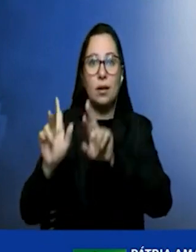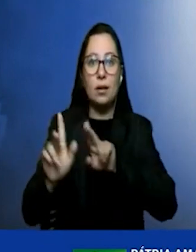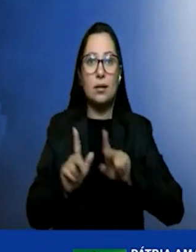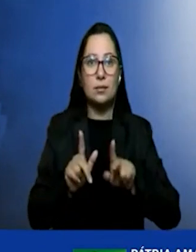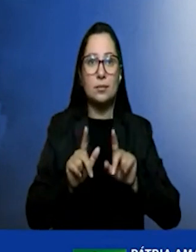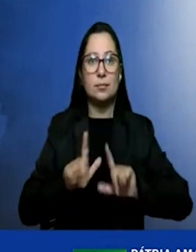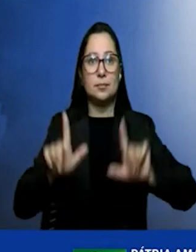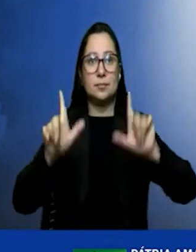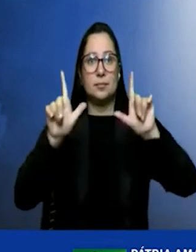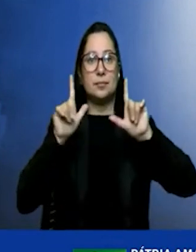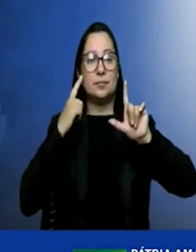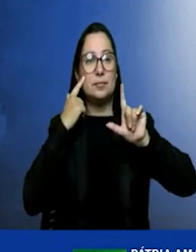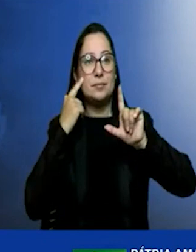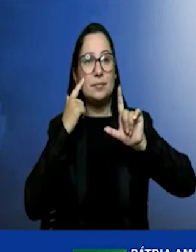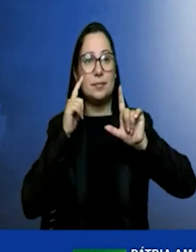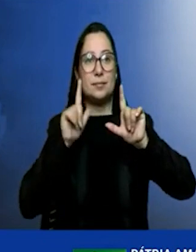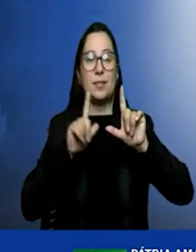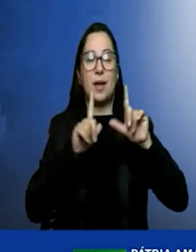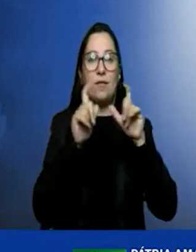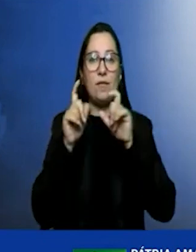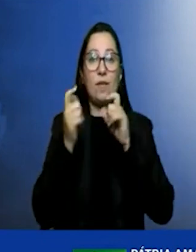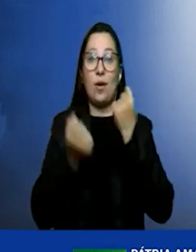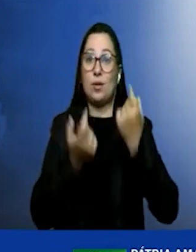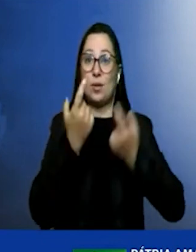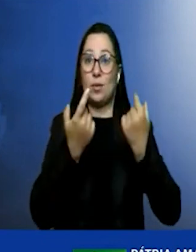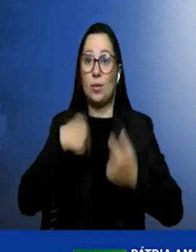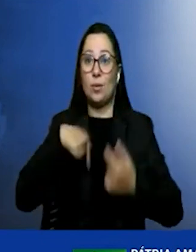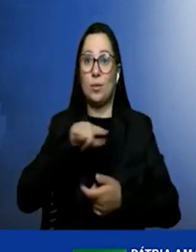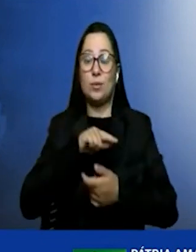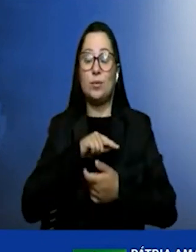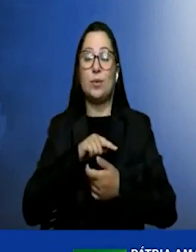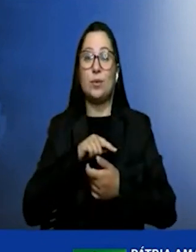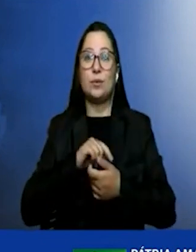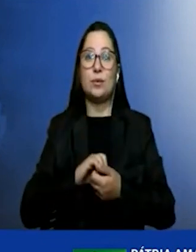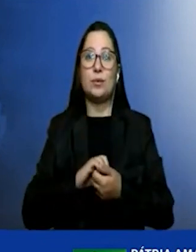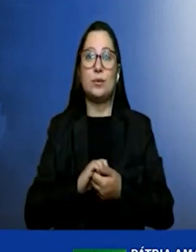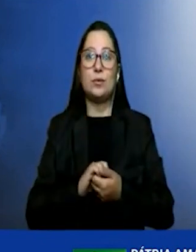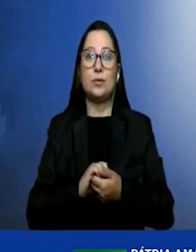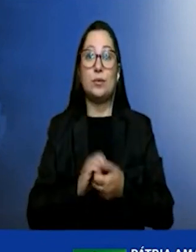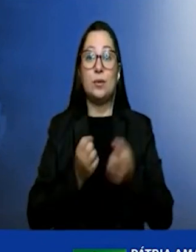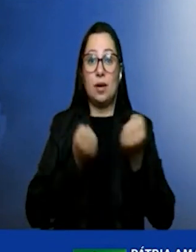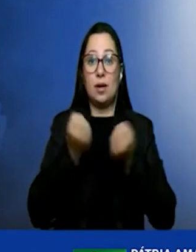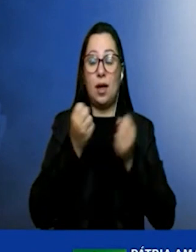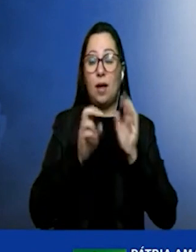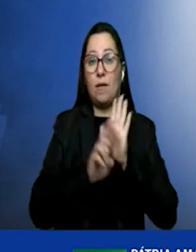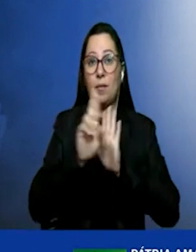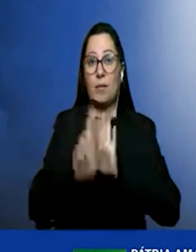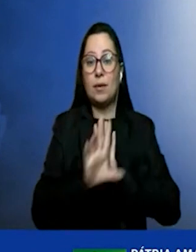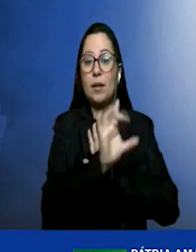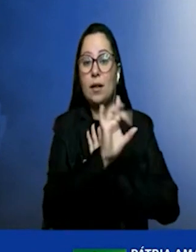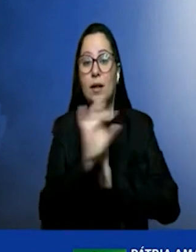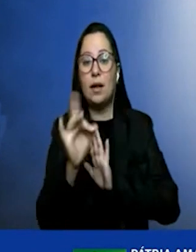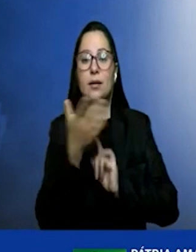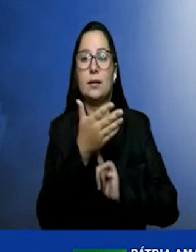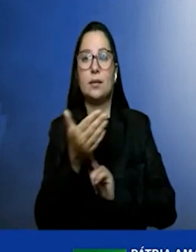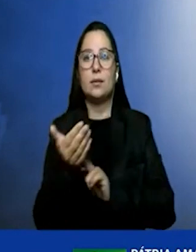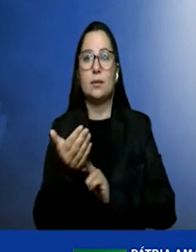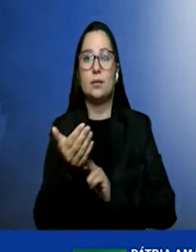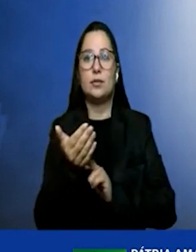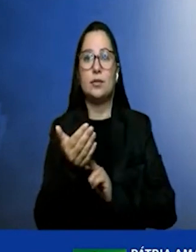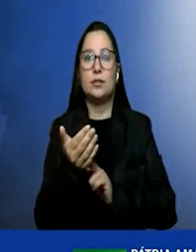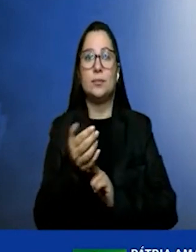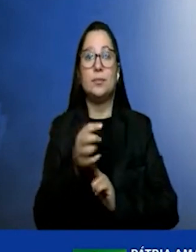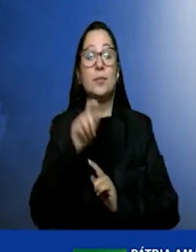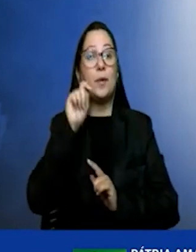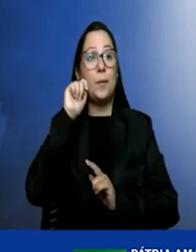veem rapidamente alguns dos nossos veículos representando cada uma dessas tecnologias. E aquele preto que